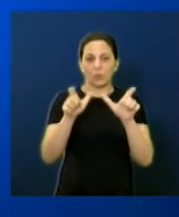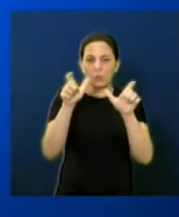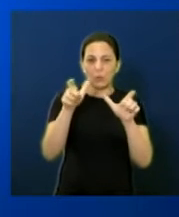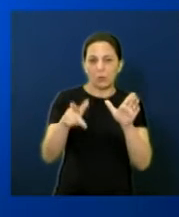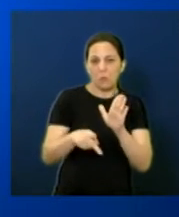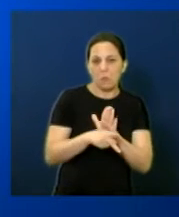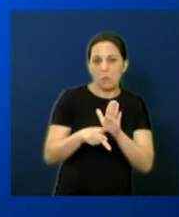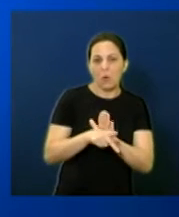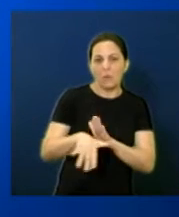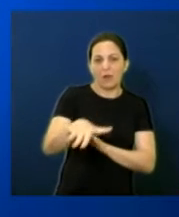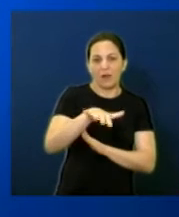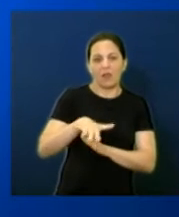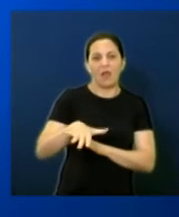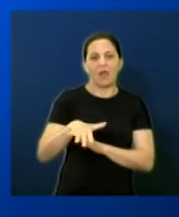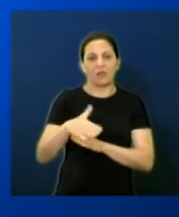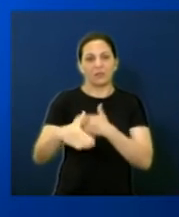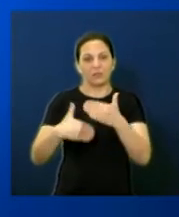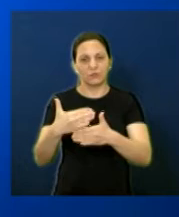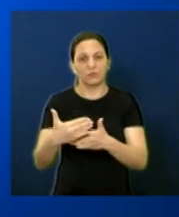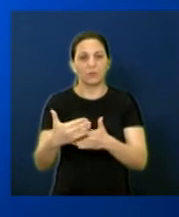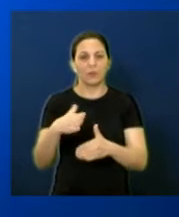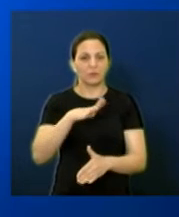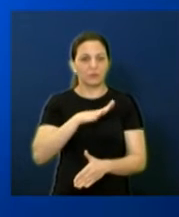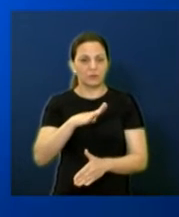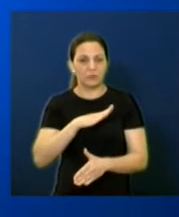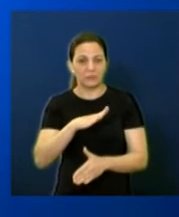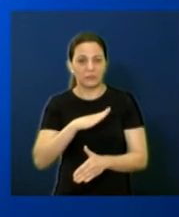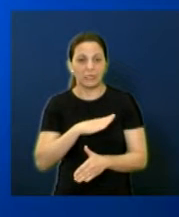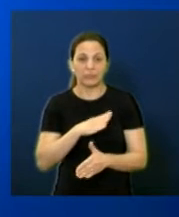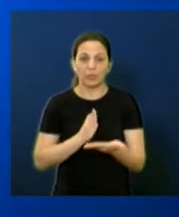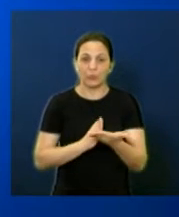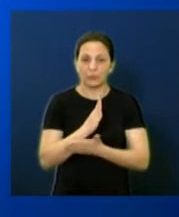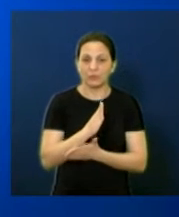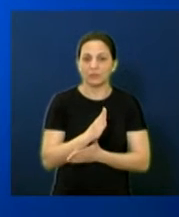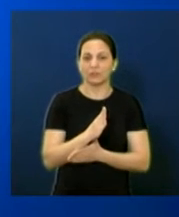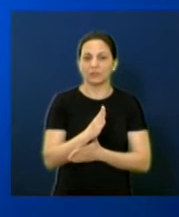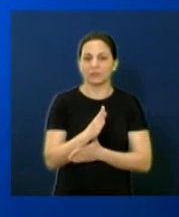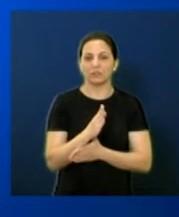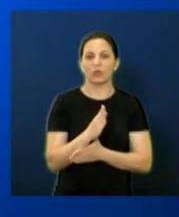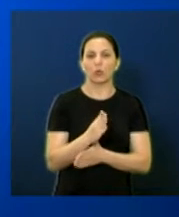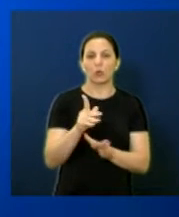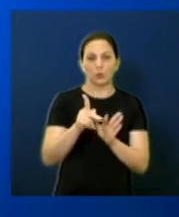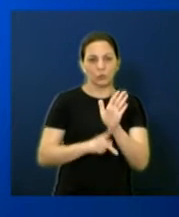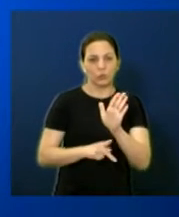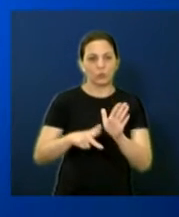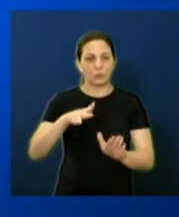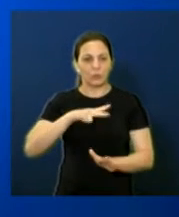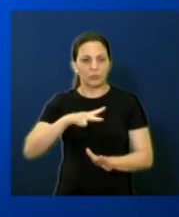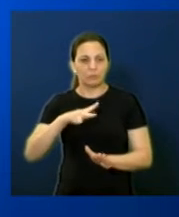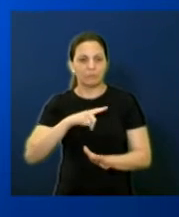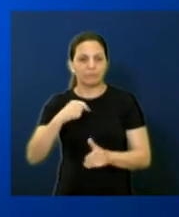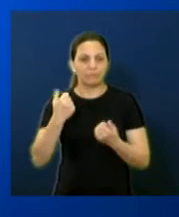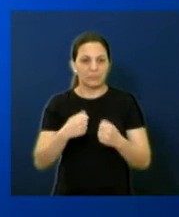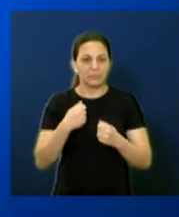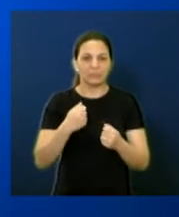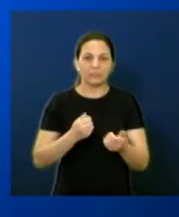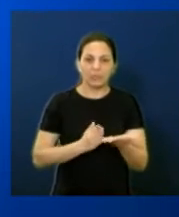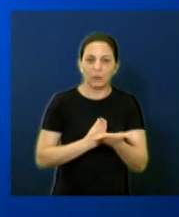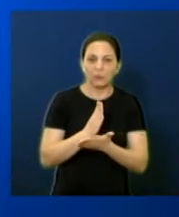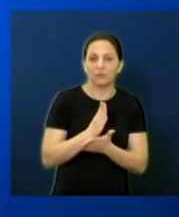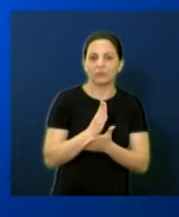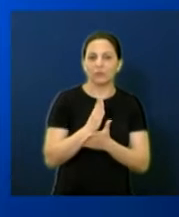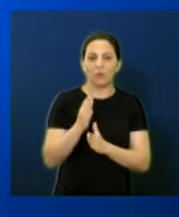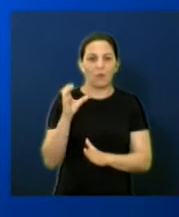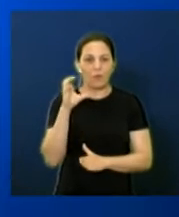online de projetos particulares tem como meta a eliminação da tramitação física de